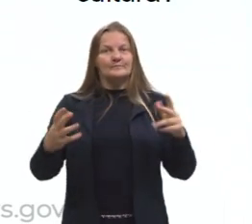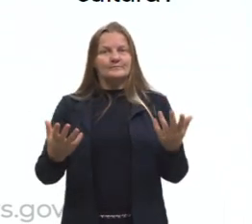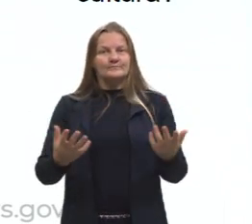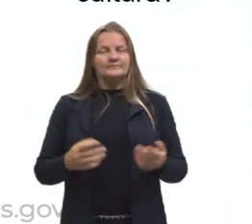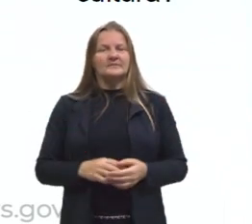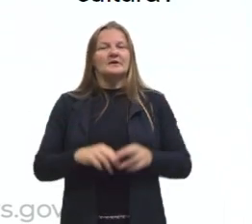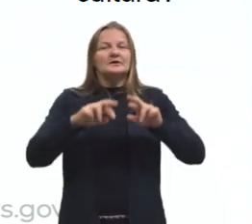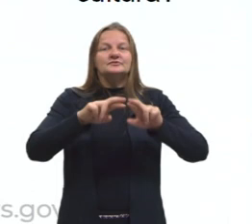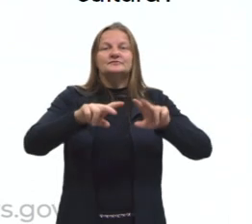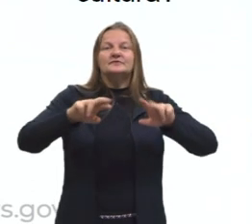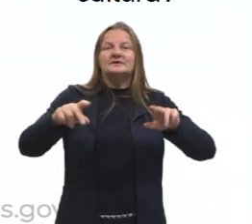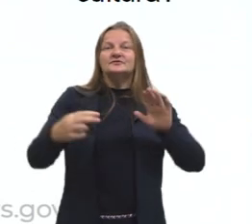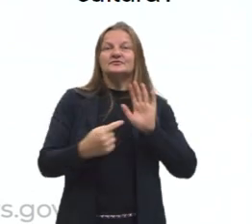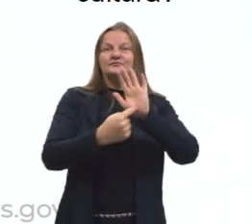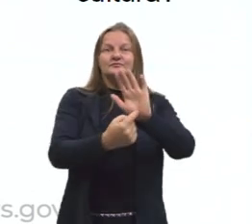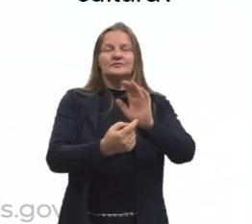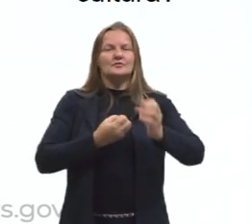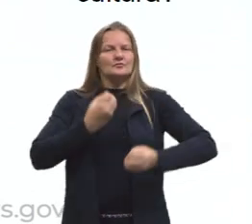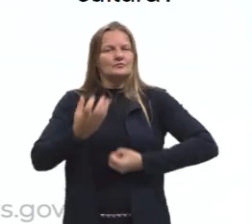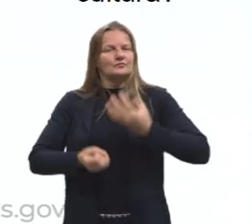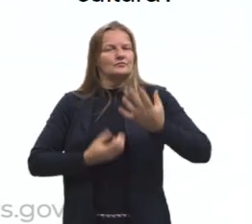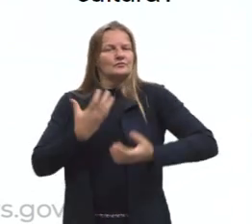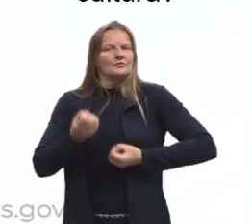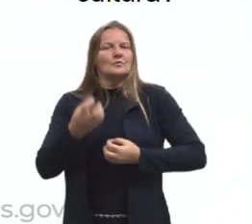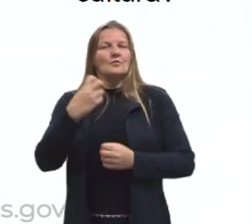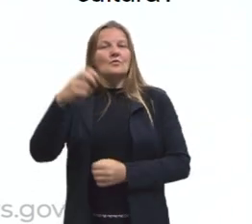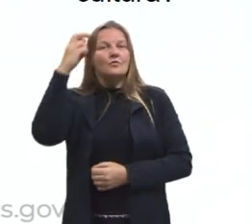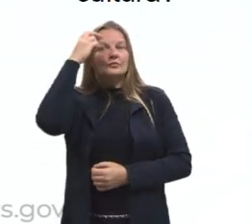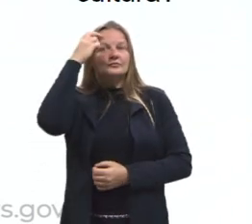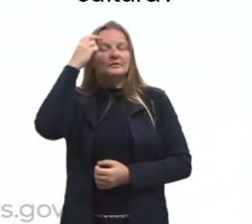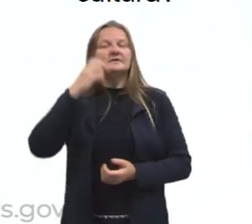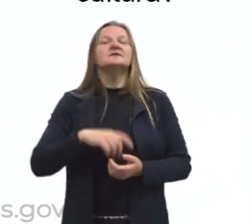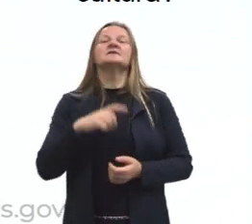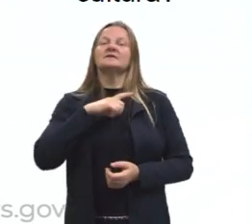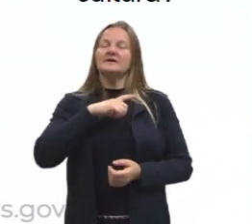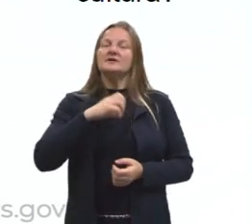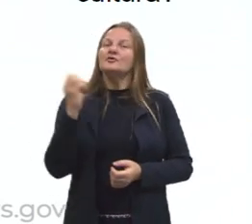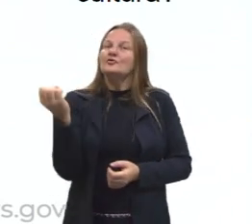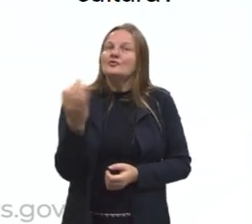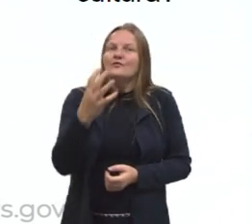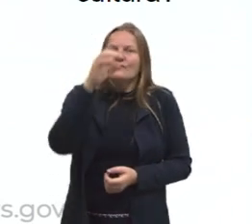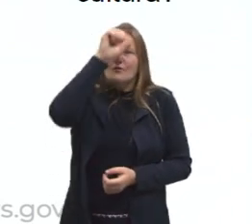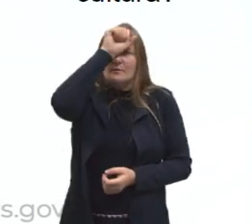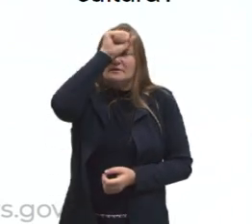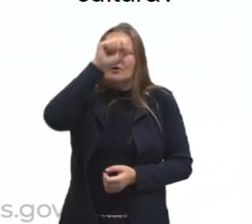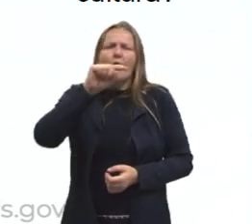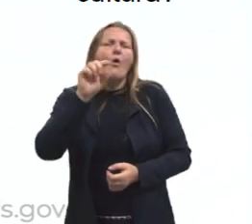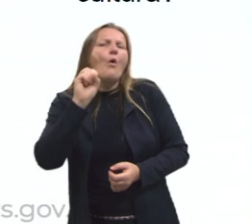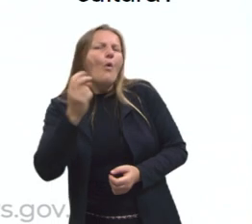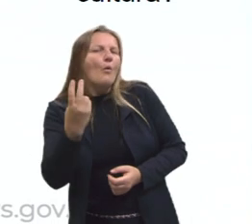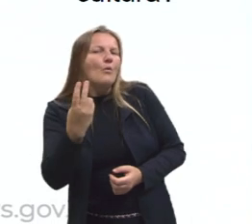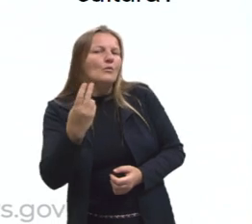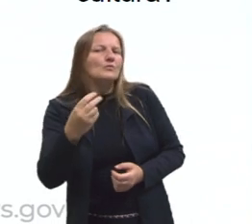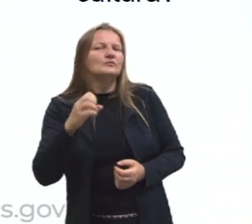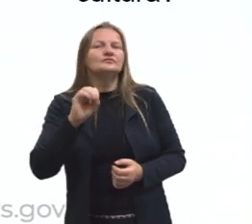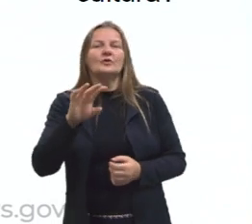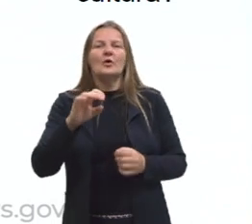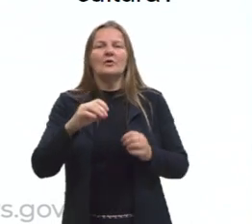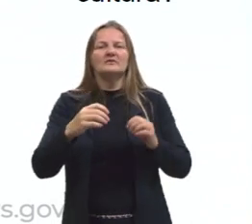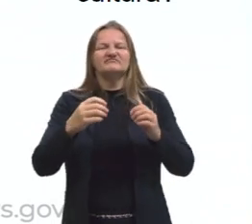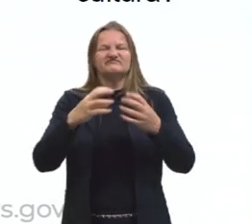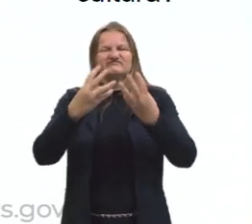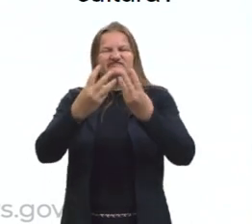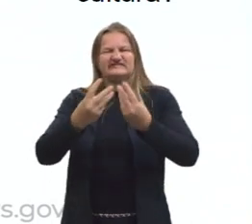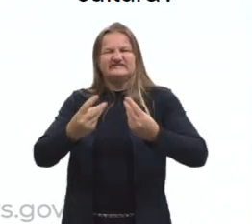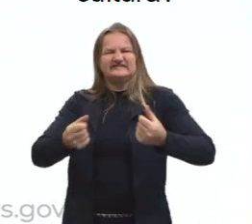As diferentes manifestações culturais são novos aprendizados ou são manifestações que deturpam